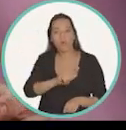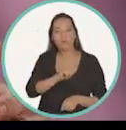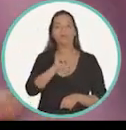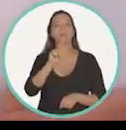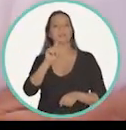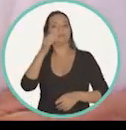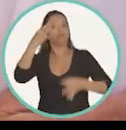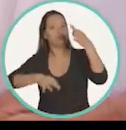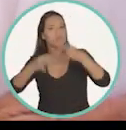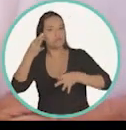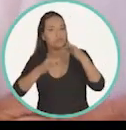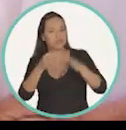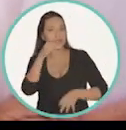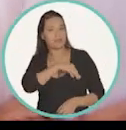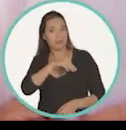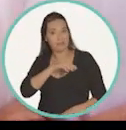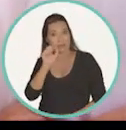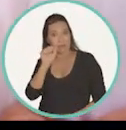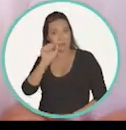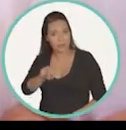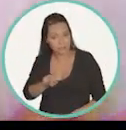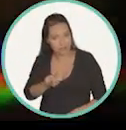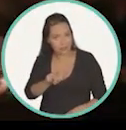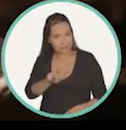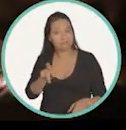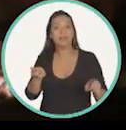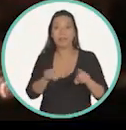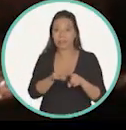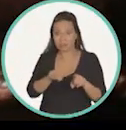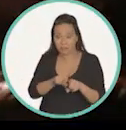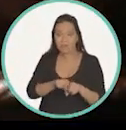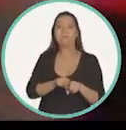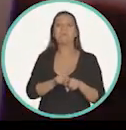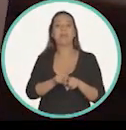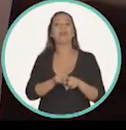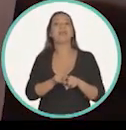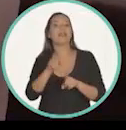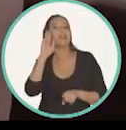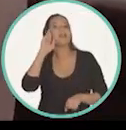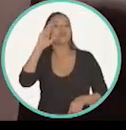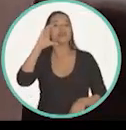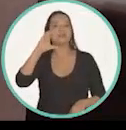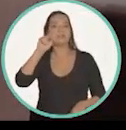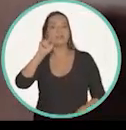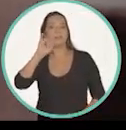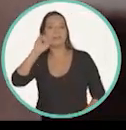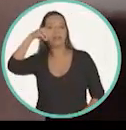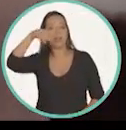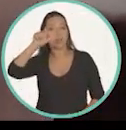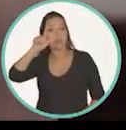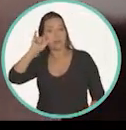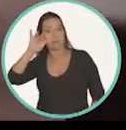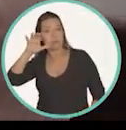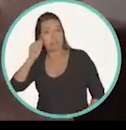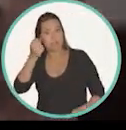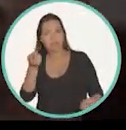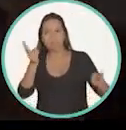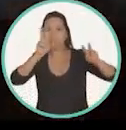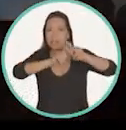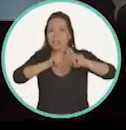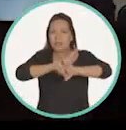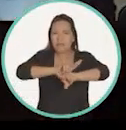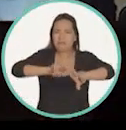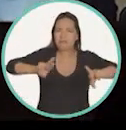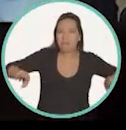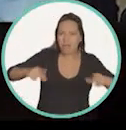justiça o pagamento dos salários dos aposentados. Tem mais. Freixo presidiu a CPI das milícias, que